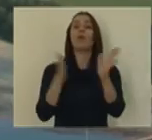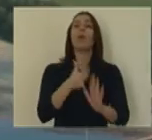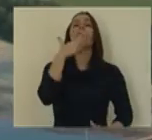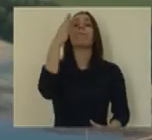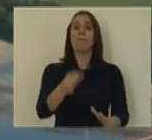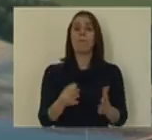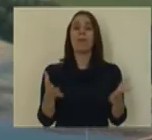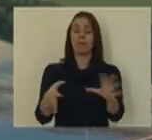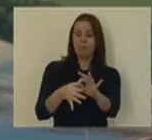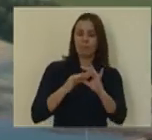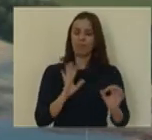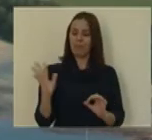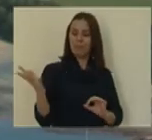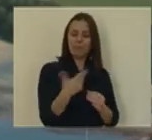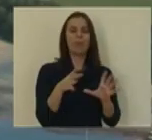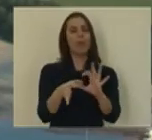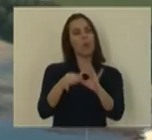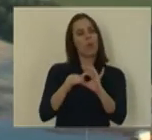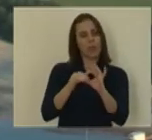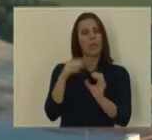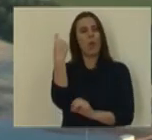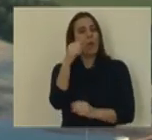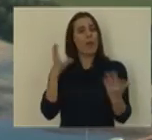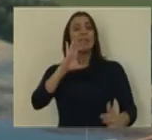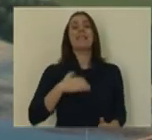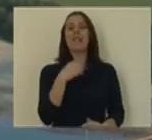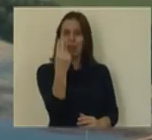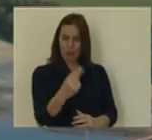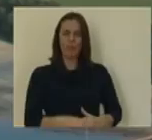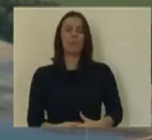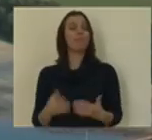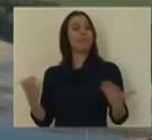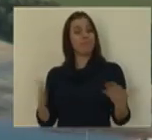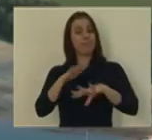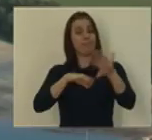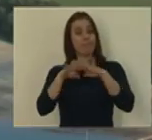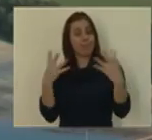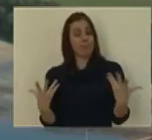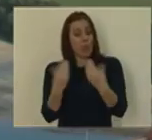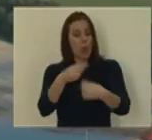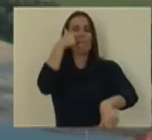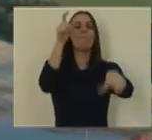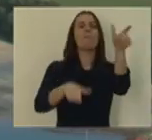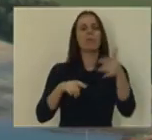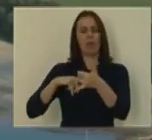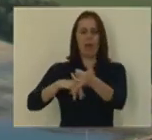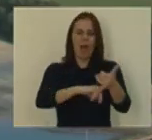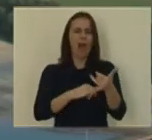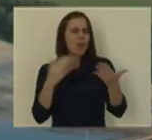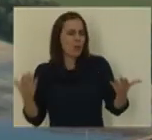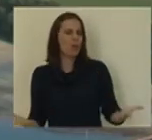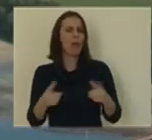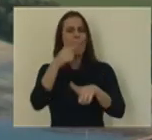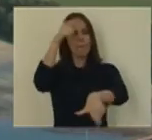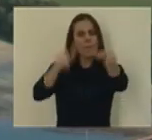todos numa grande convergência de forças na Coligação Democrática Unitária, na CDU. Agindo com as populações, com as associações,